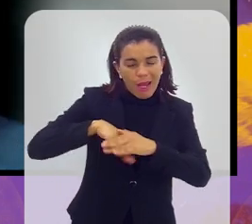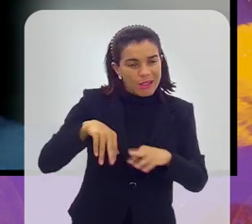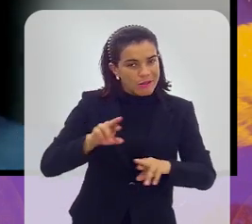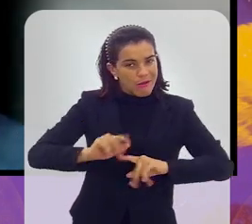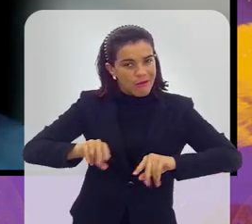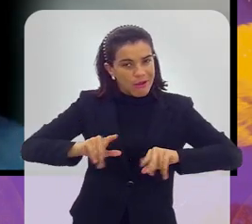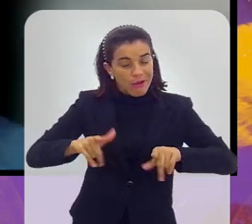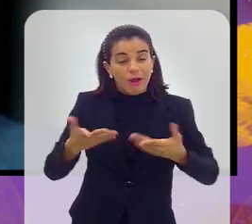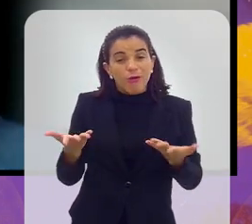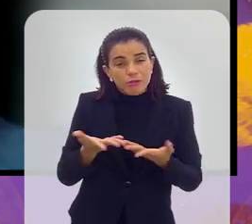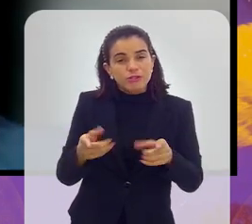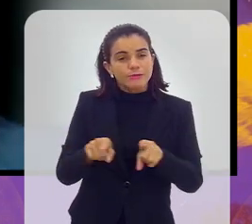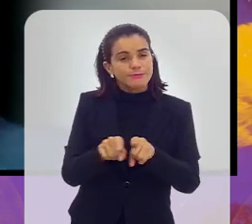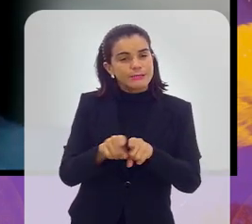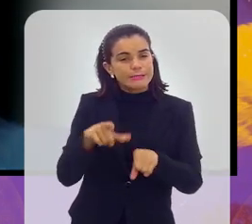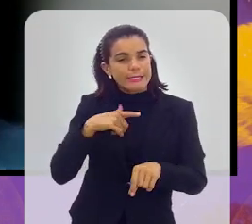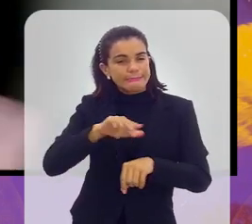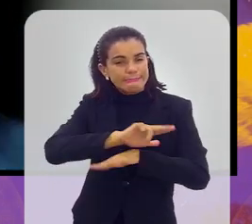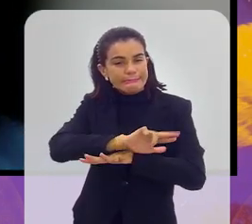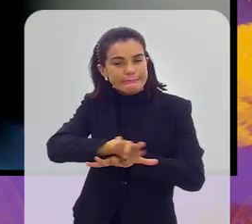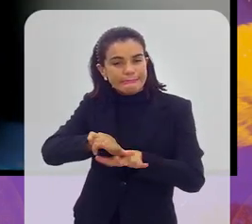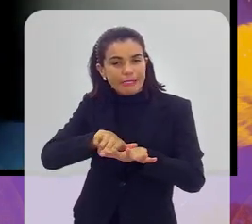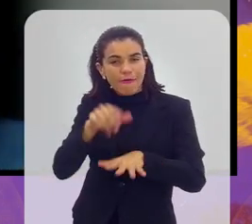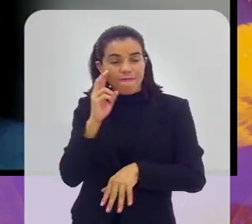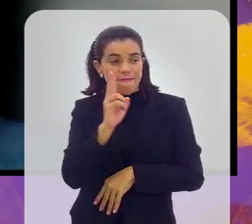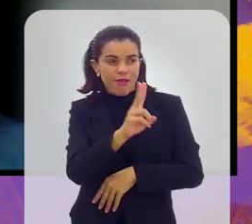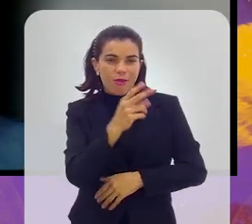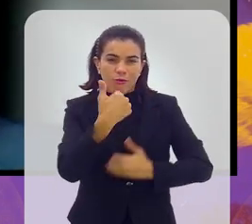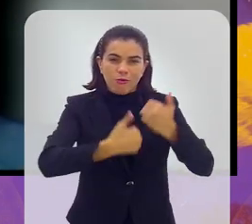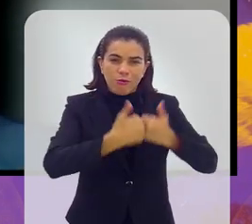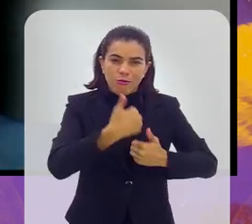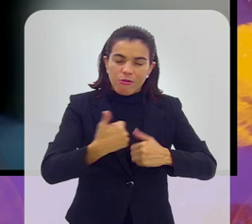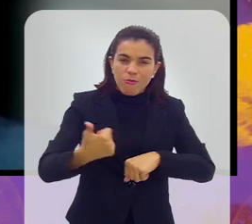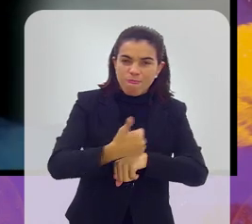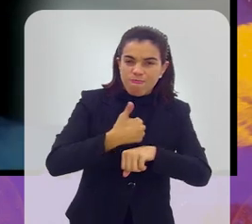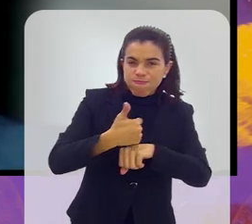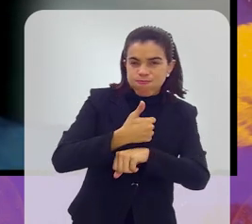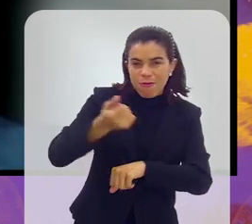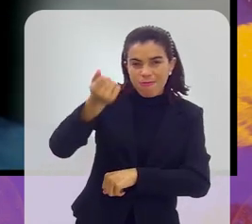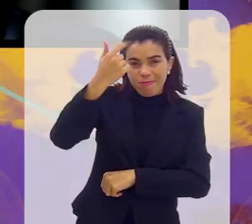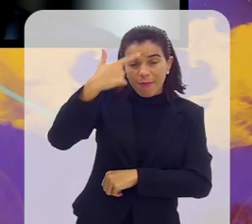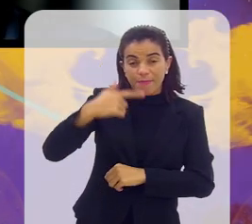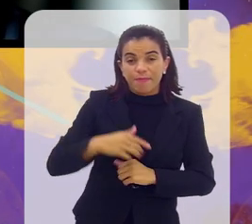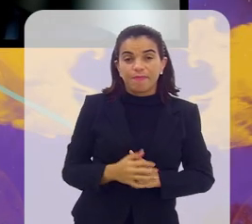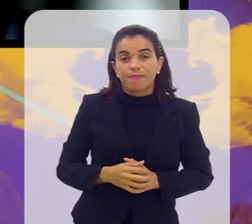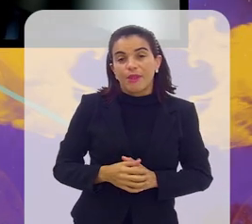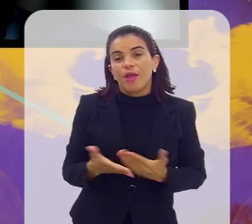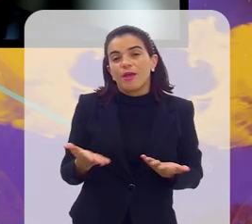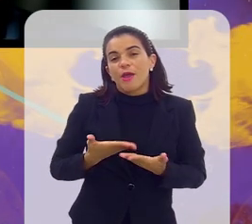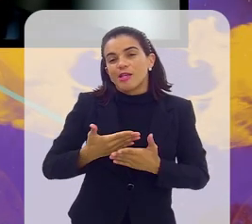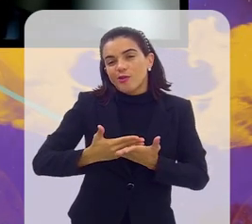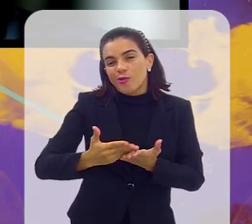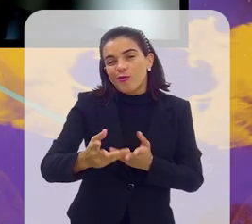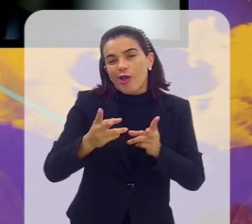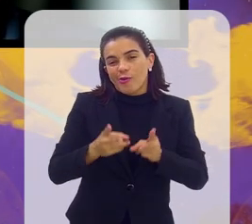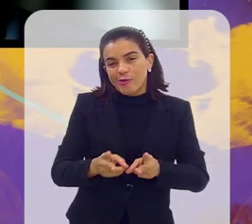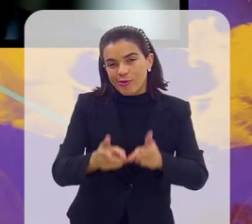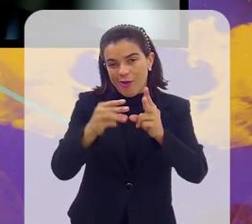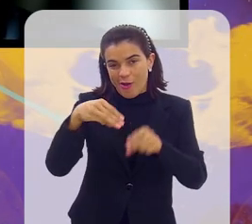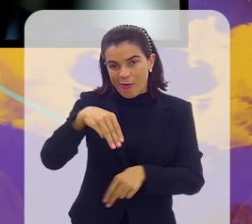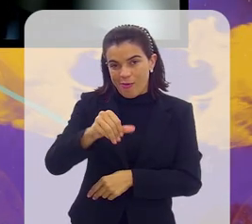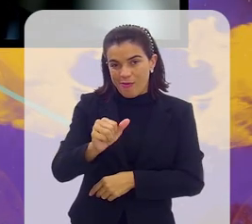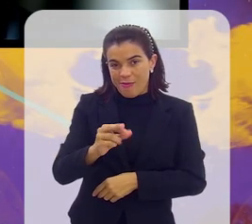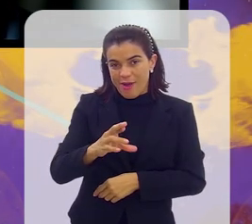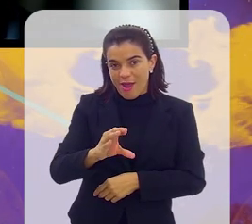também tem outros atributos que são muito importantes para a gente considerar um jogador novo aí, um craque. Tá certo, já já a gente vai continuar